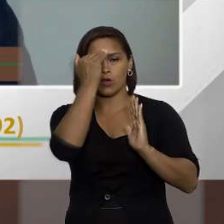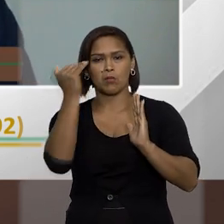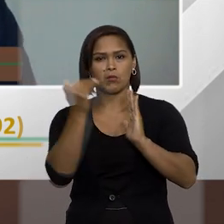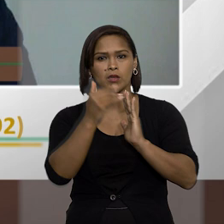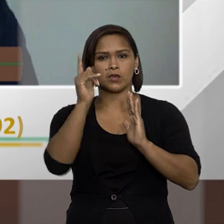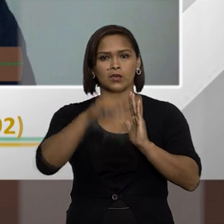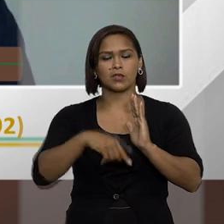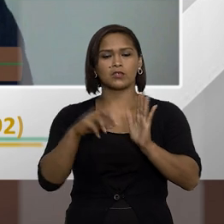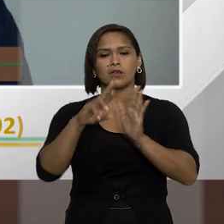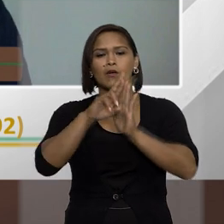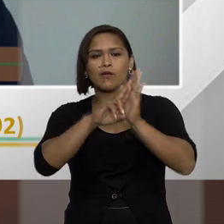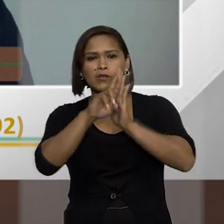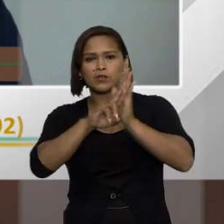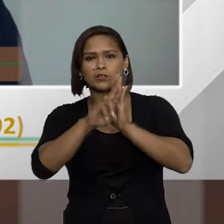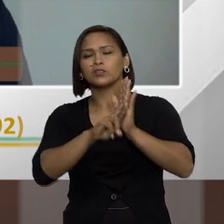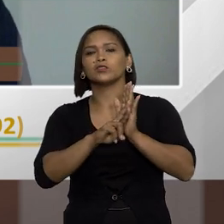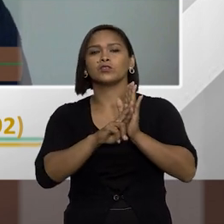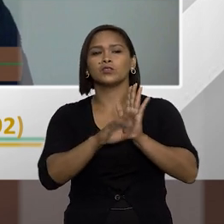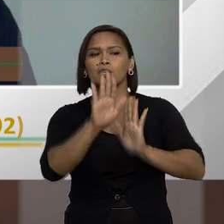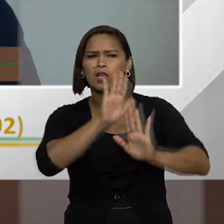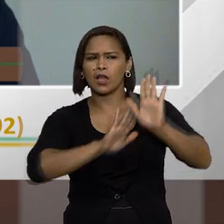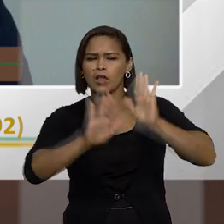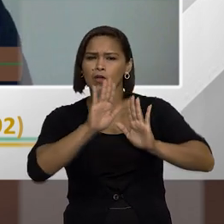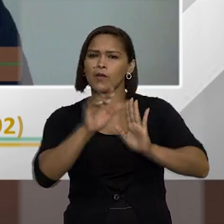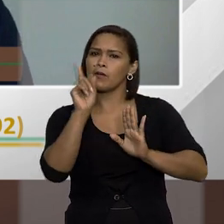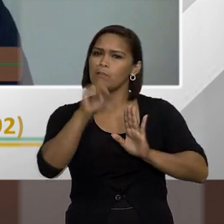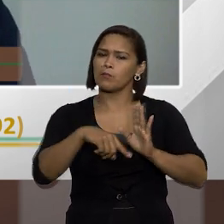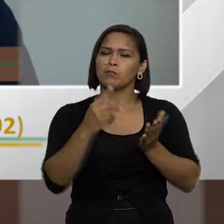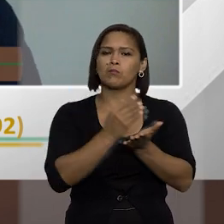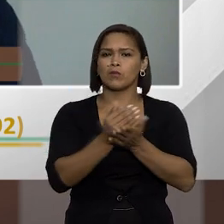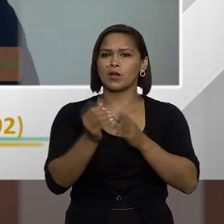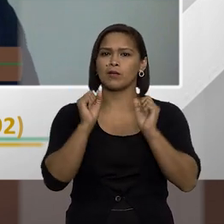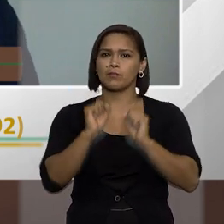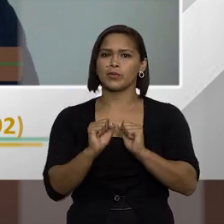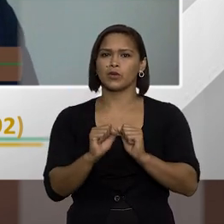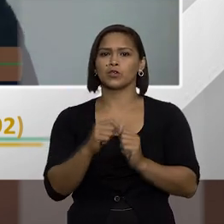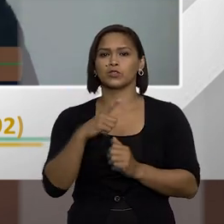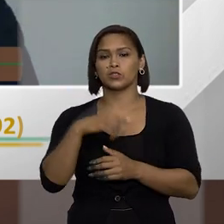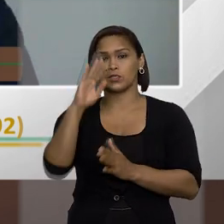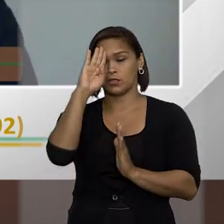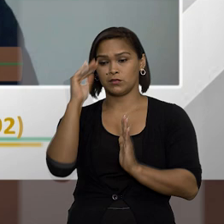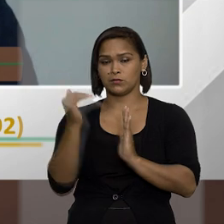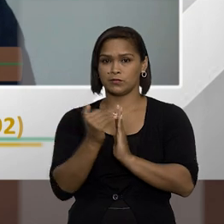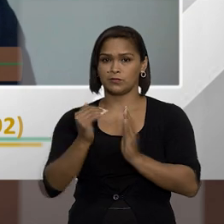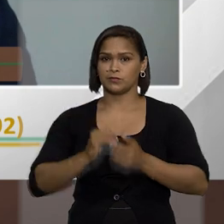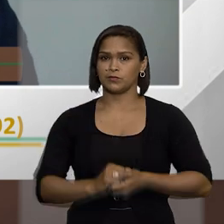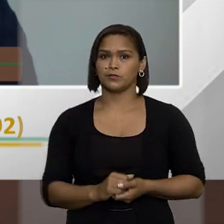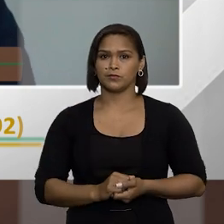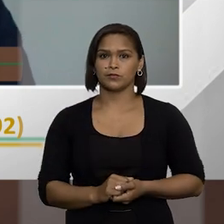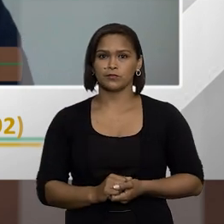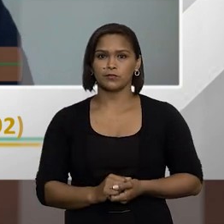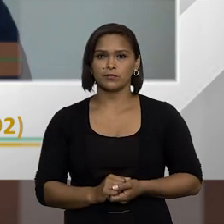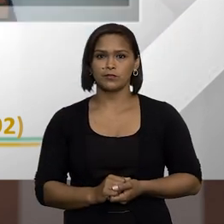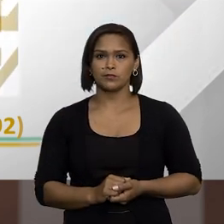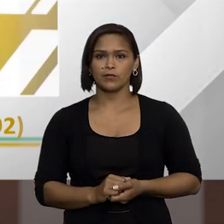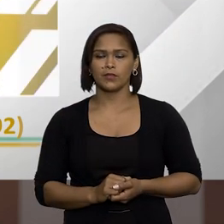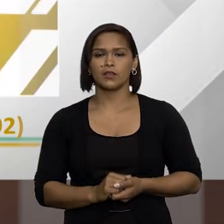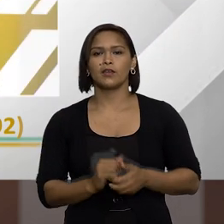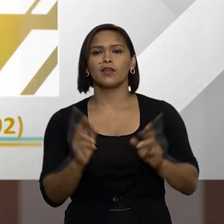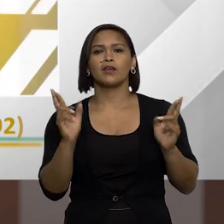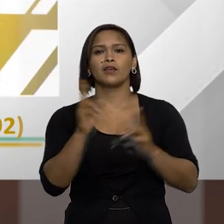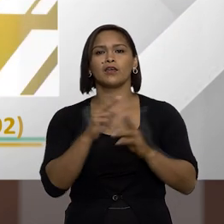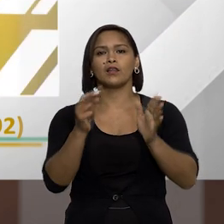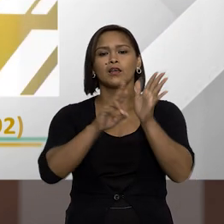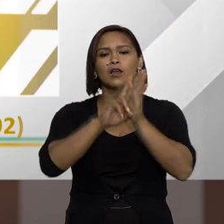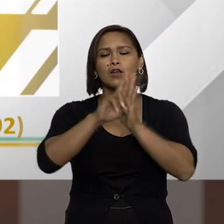de investigar ali suspeitas indícios dos quais ele toma ciência em relação